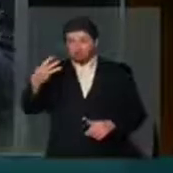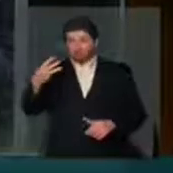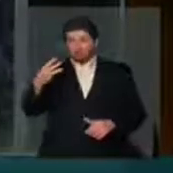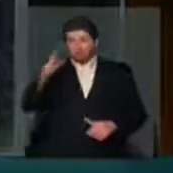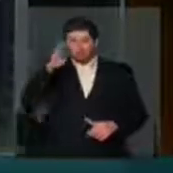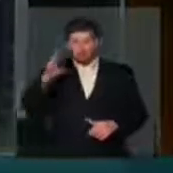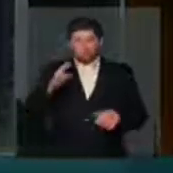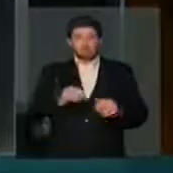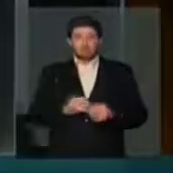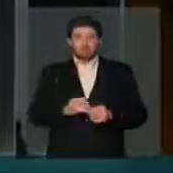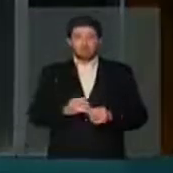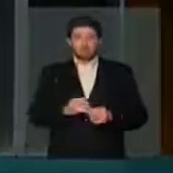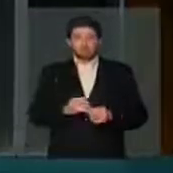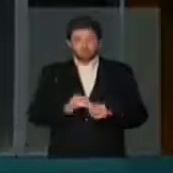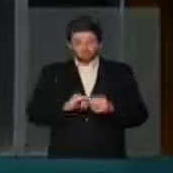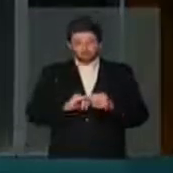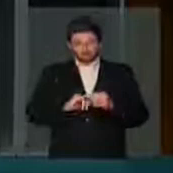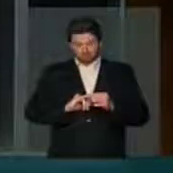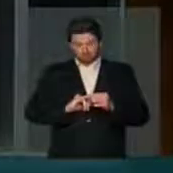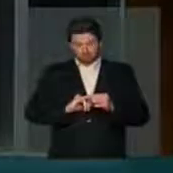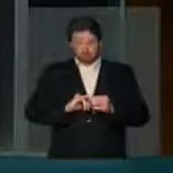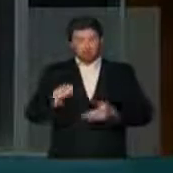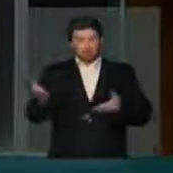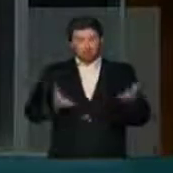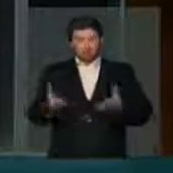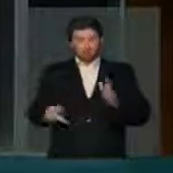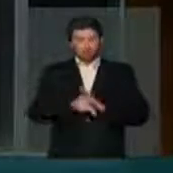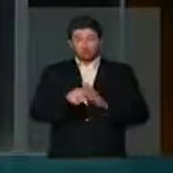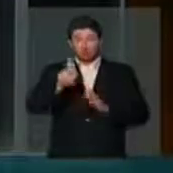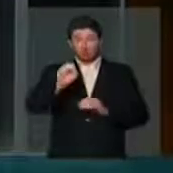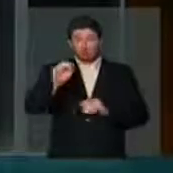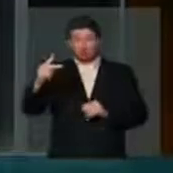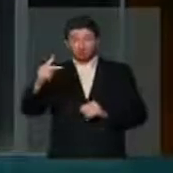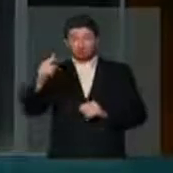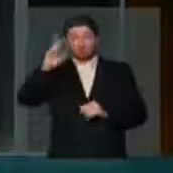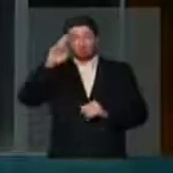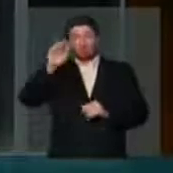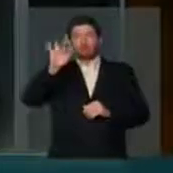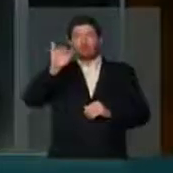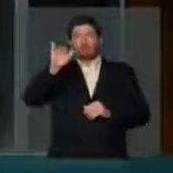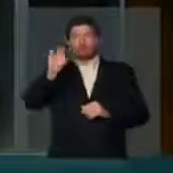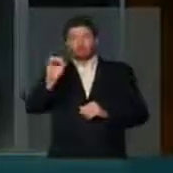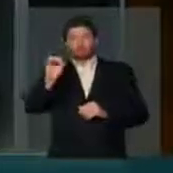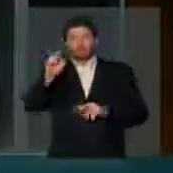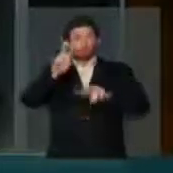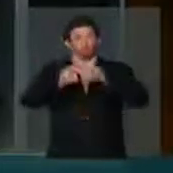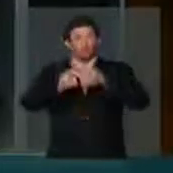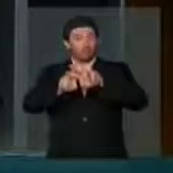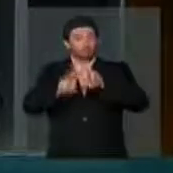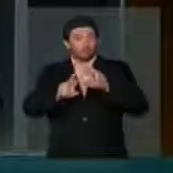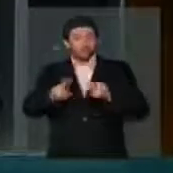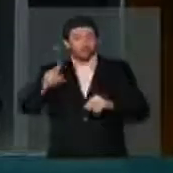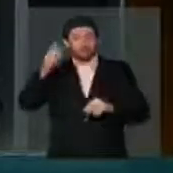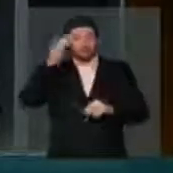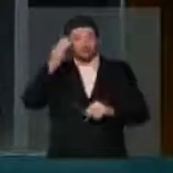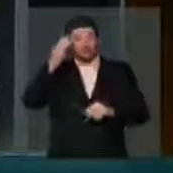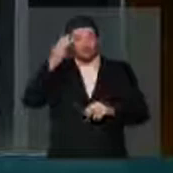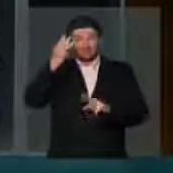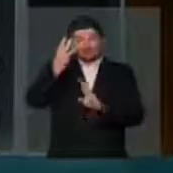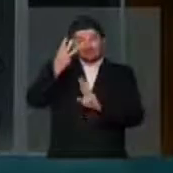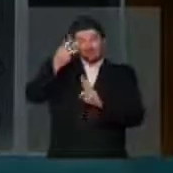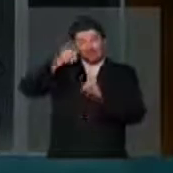particularmente, o funcionário da USP, Fábio Idec, ficou preso quase três